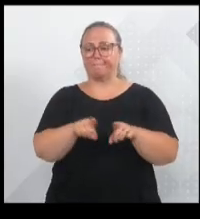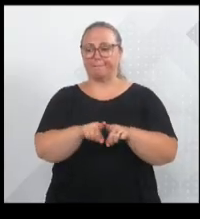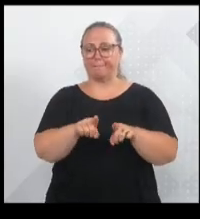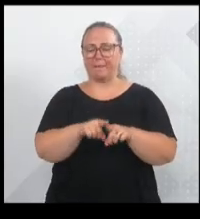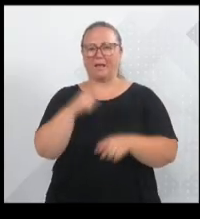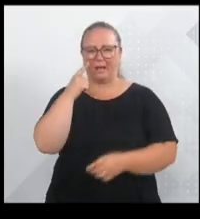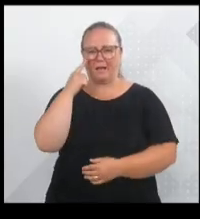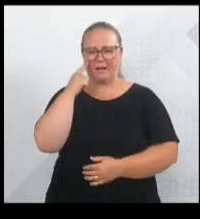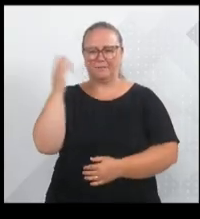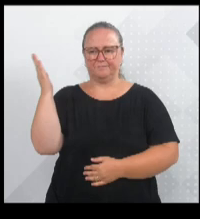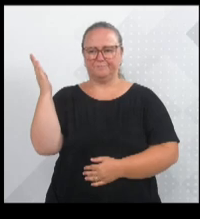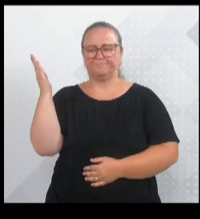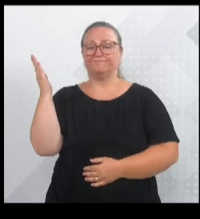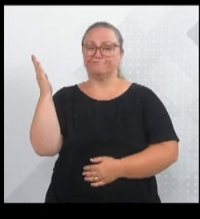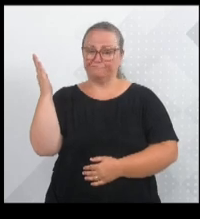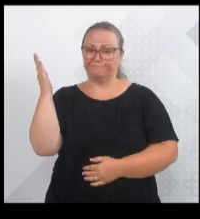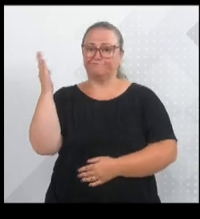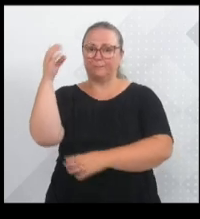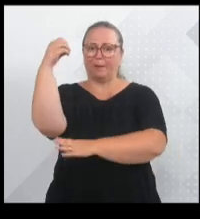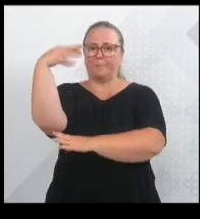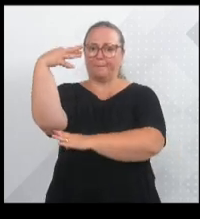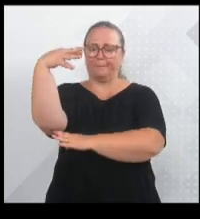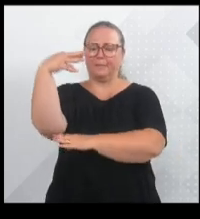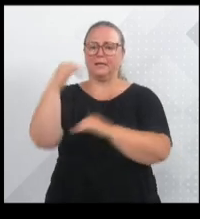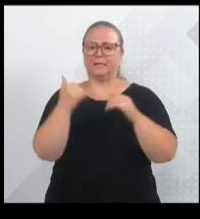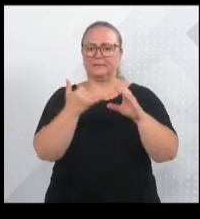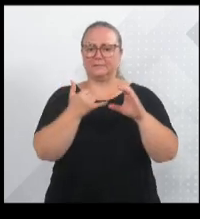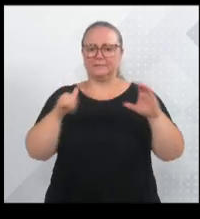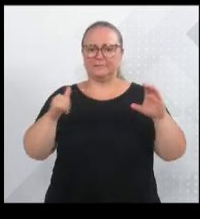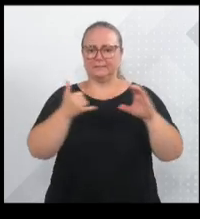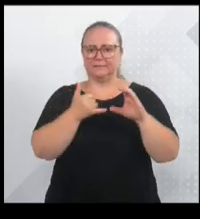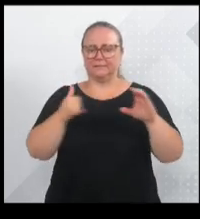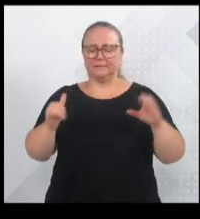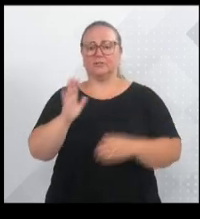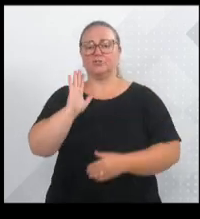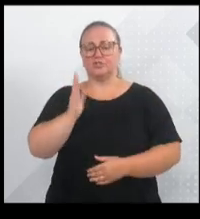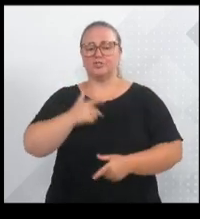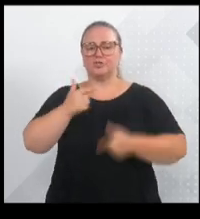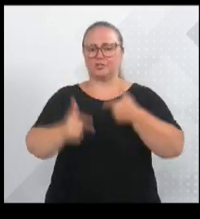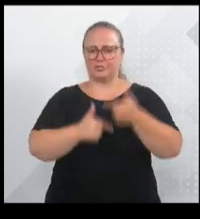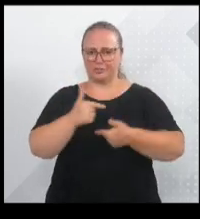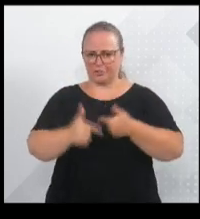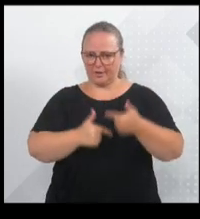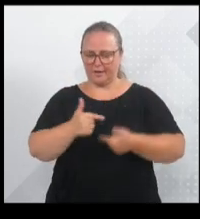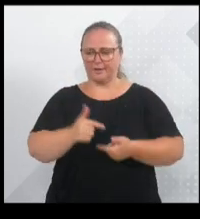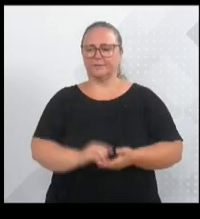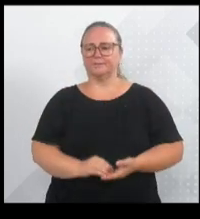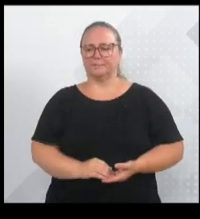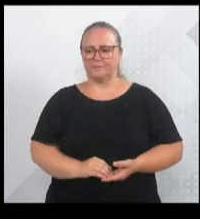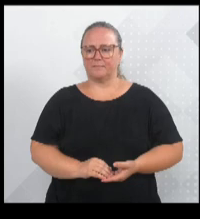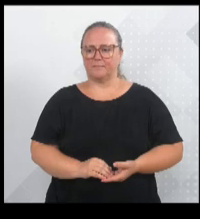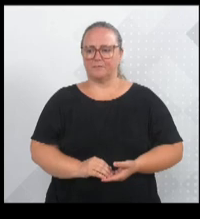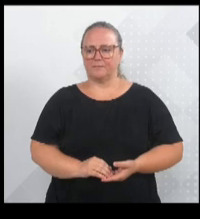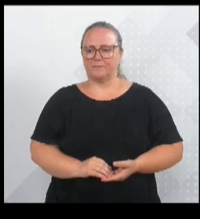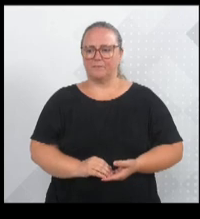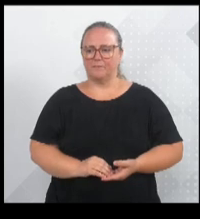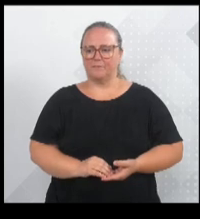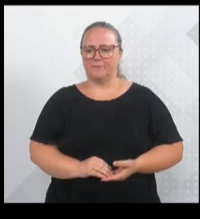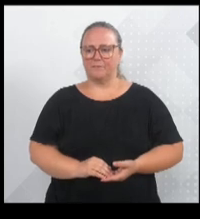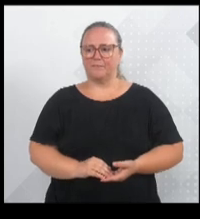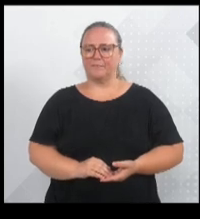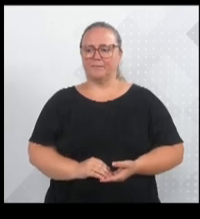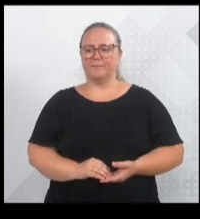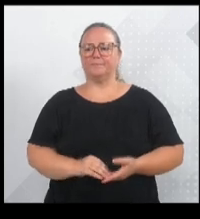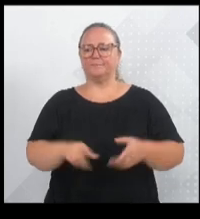são as questões dos postos, a Celeste já está feito trabalho lá, mas é importante, são esses pedaços aqui inacabados. Pode continuar aí, por favor, passando. Aqui